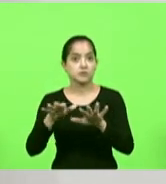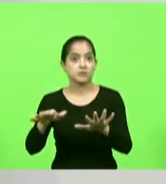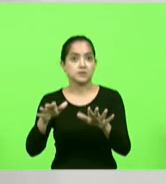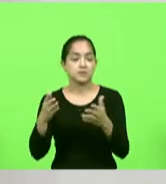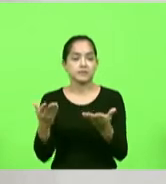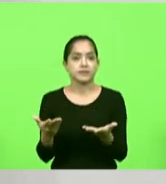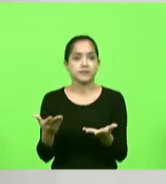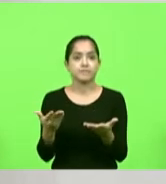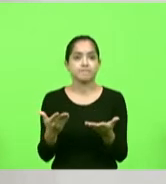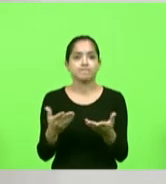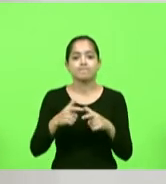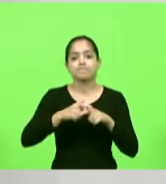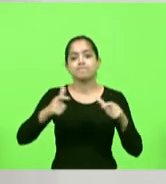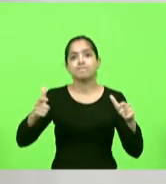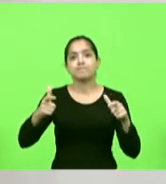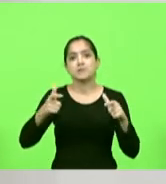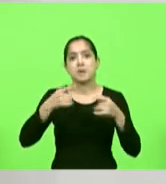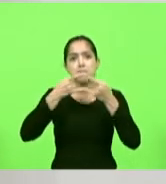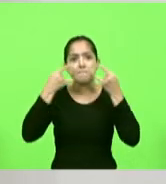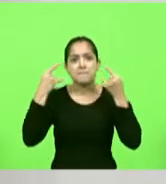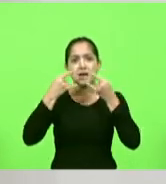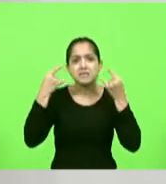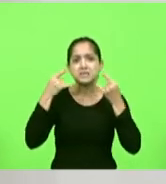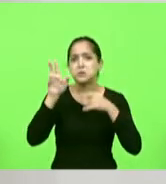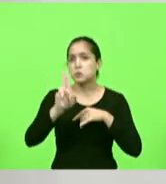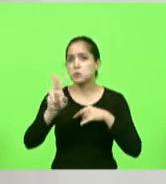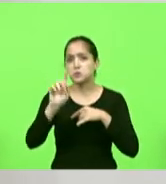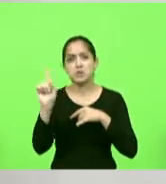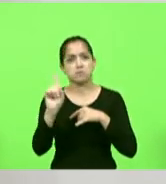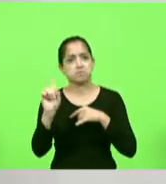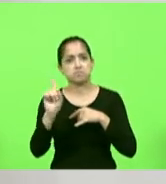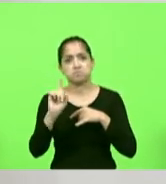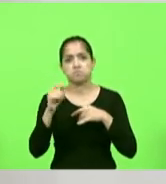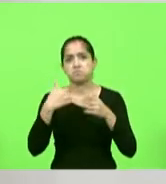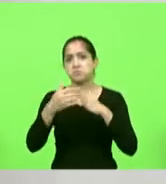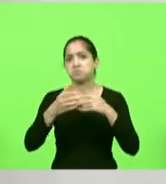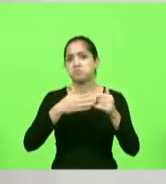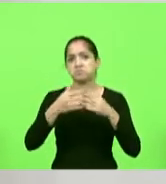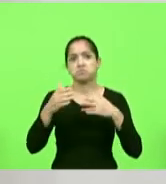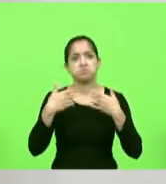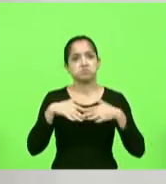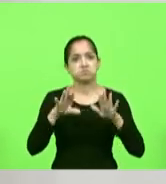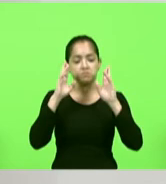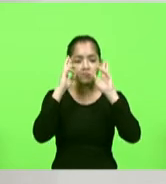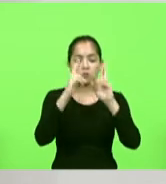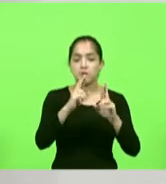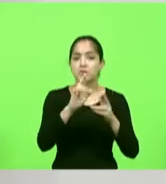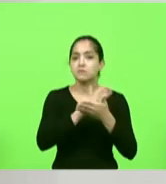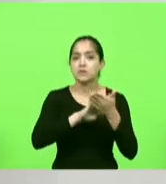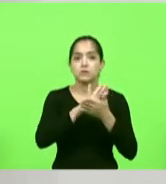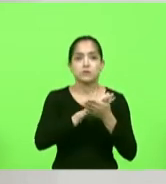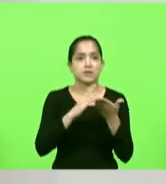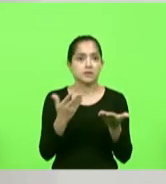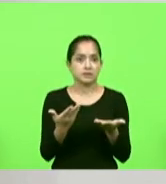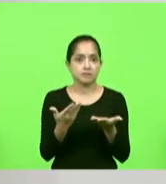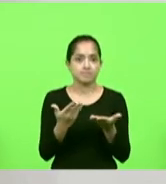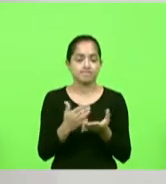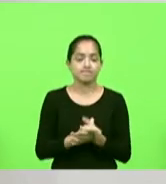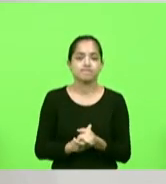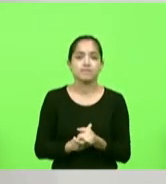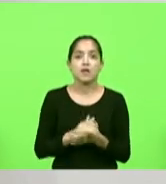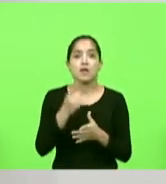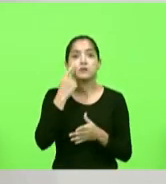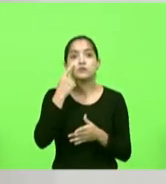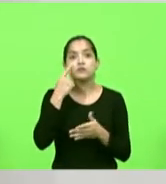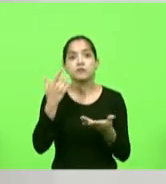e a grande maioria nem máscara tinha porque não estão nem aí eles não respeitam nada e daí a vê